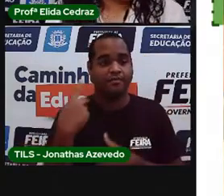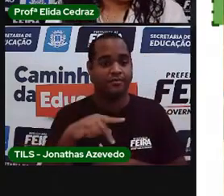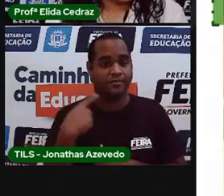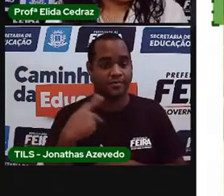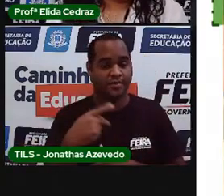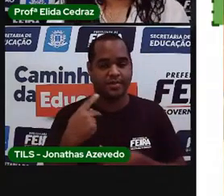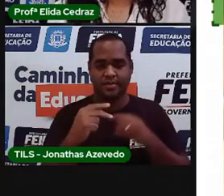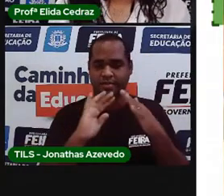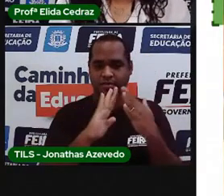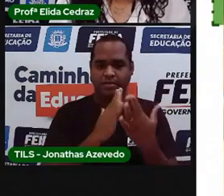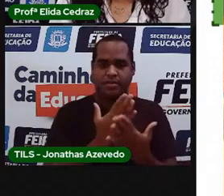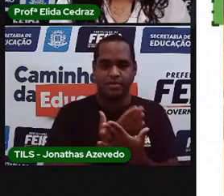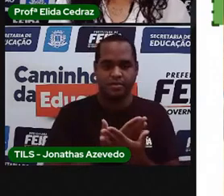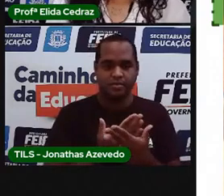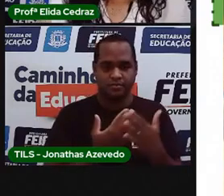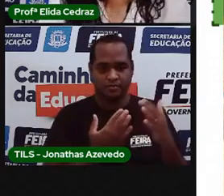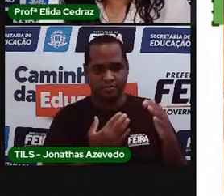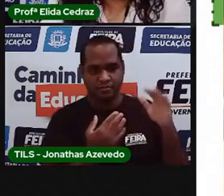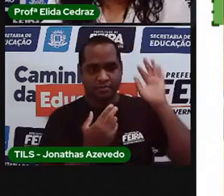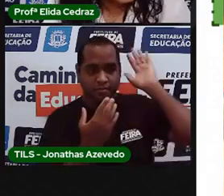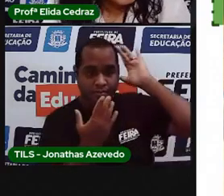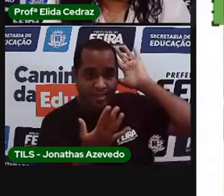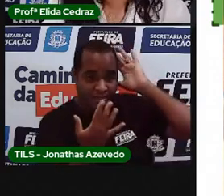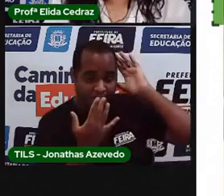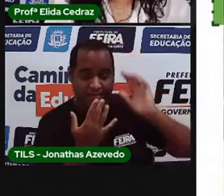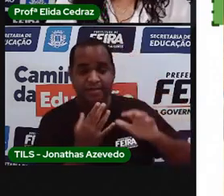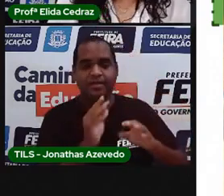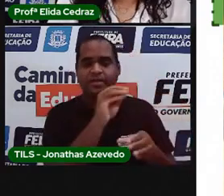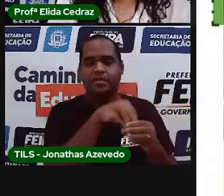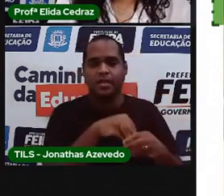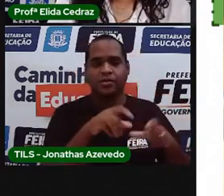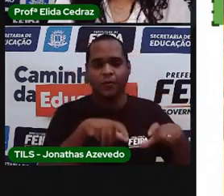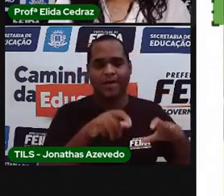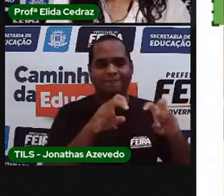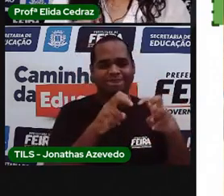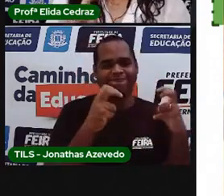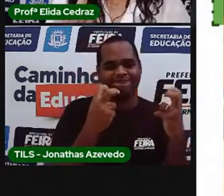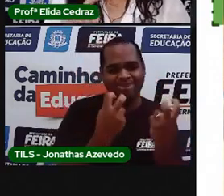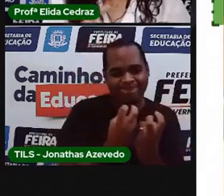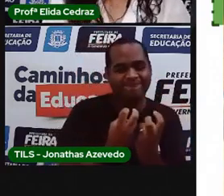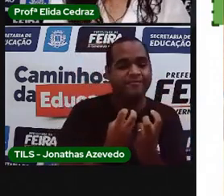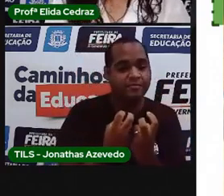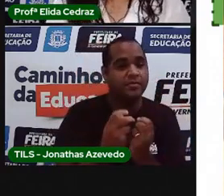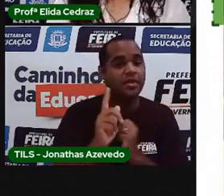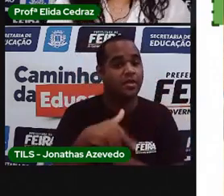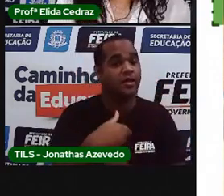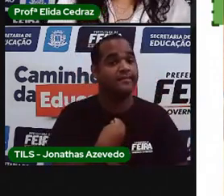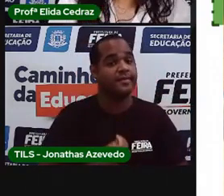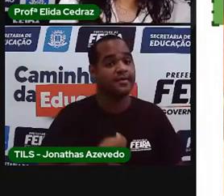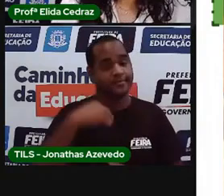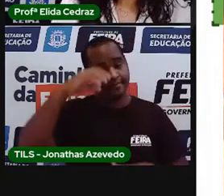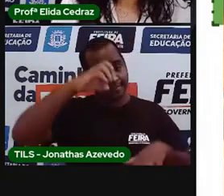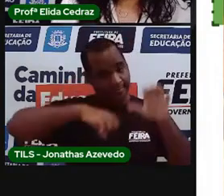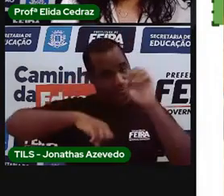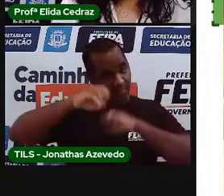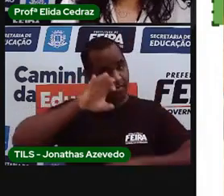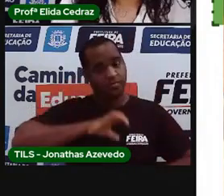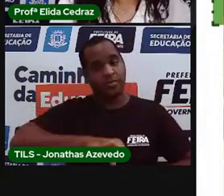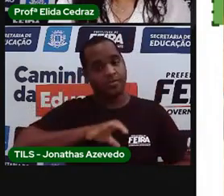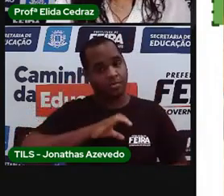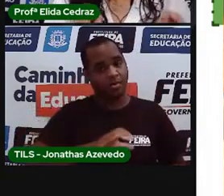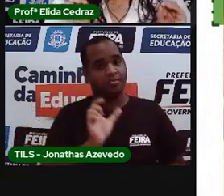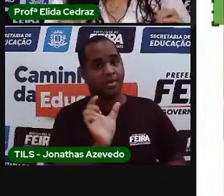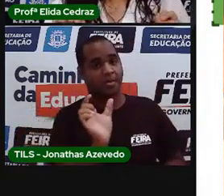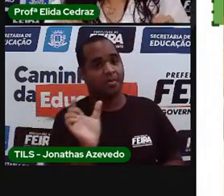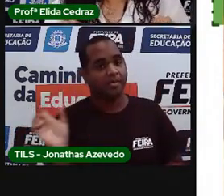escola indígena dentro da aldeia. Eles aprendem o português.